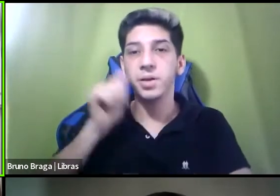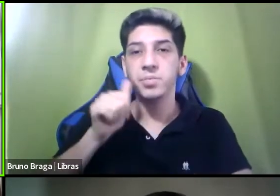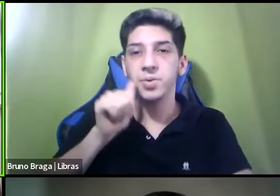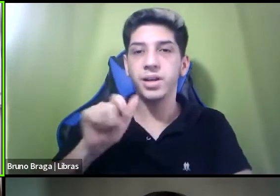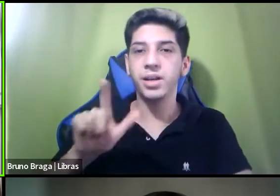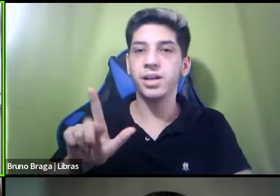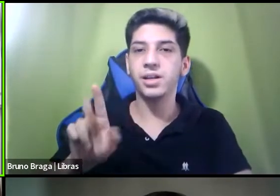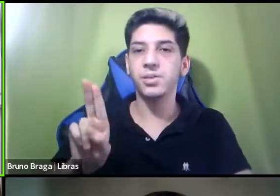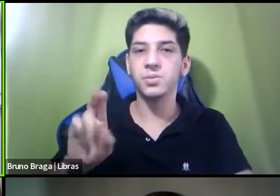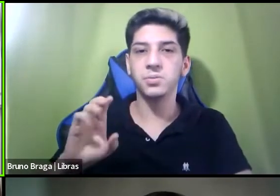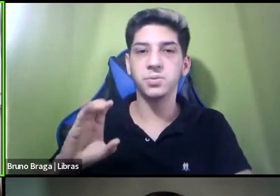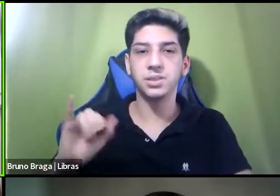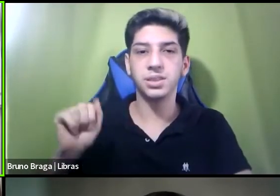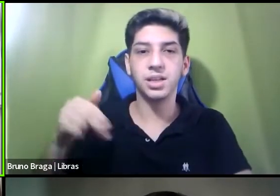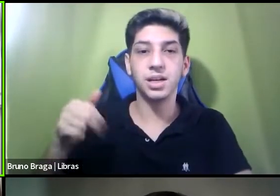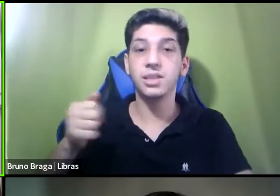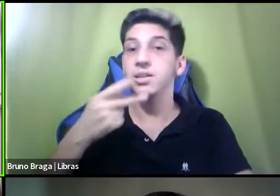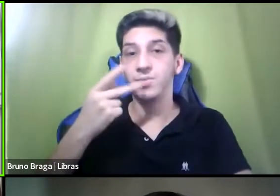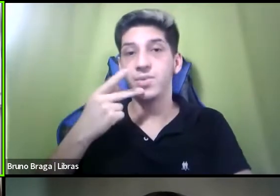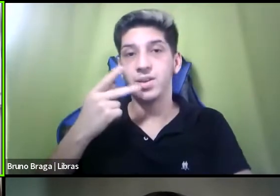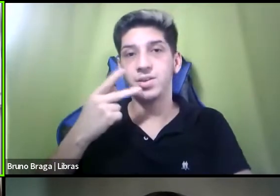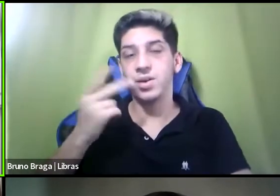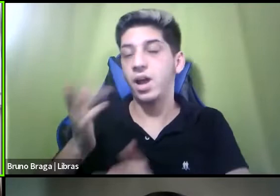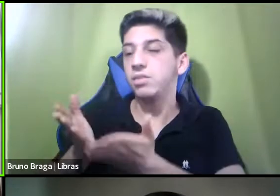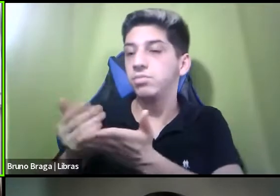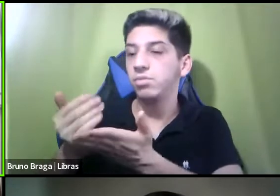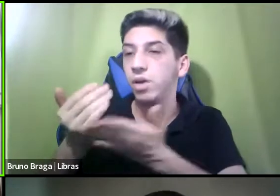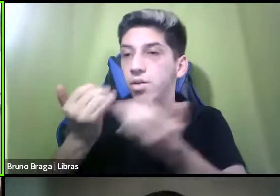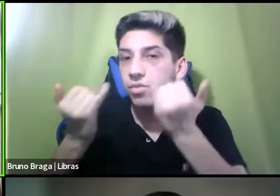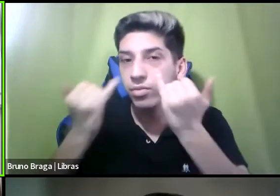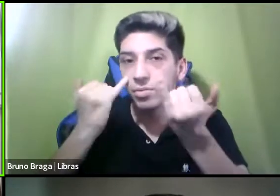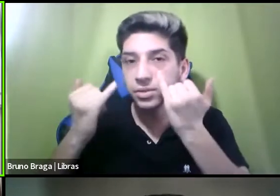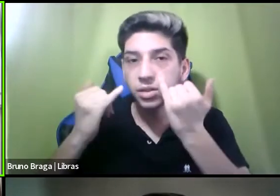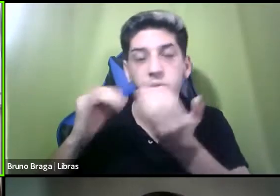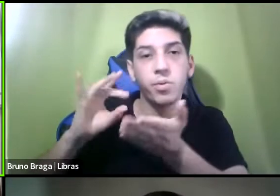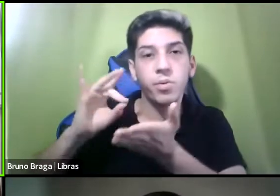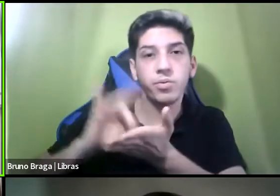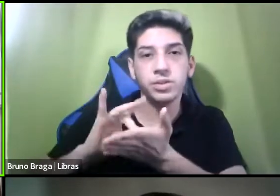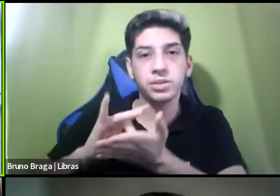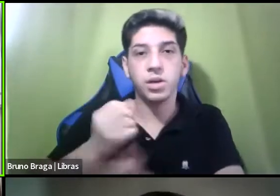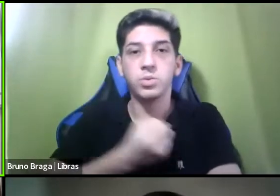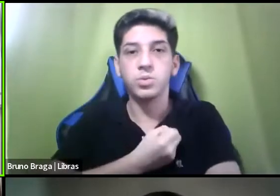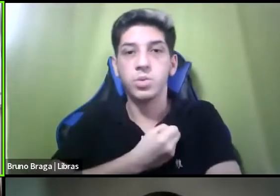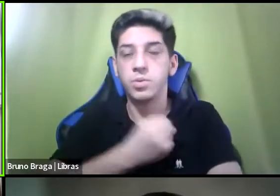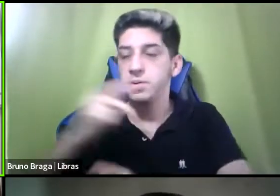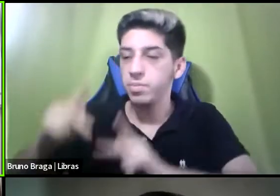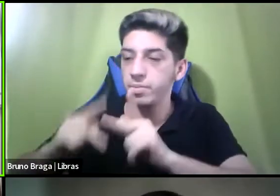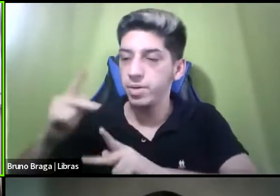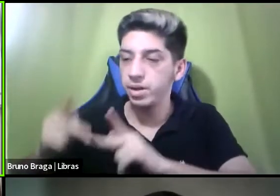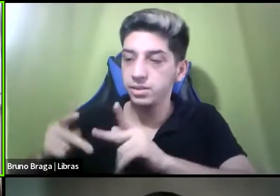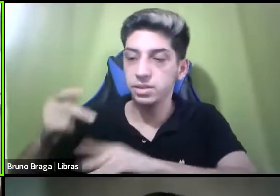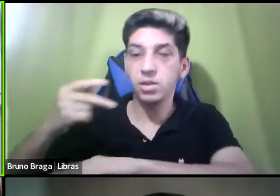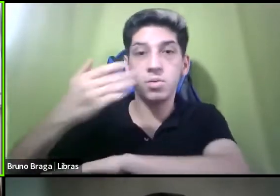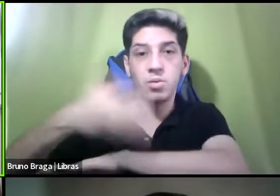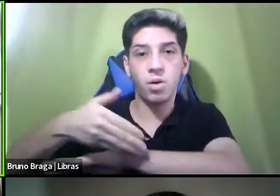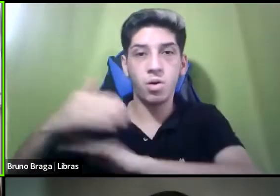que na verdade os dados oficiais do número da população em situação de rua não necessariamente